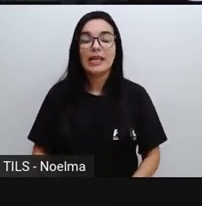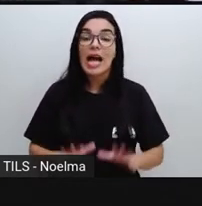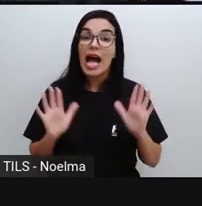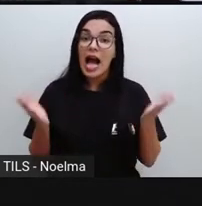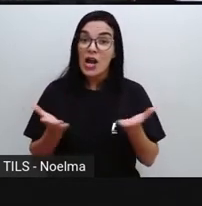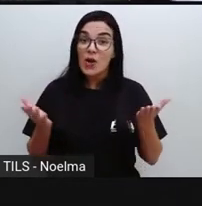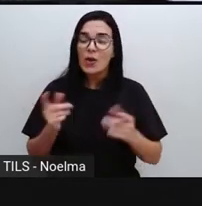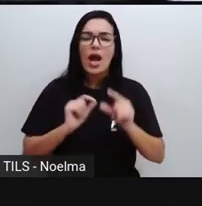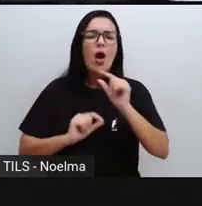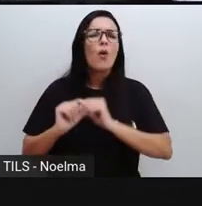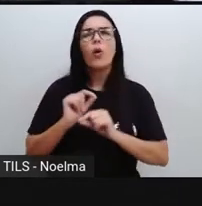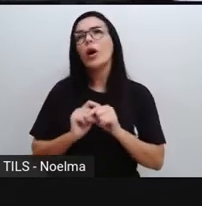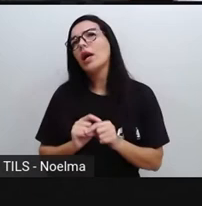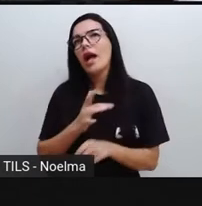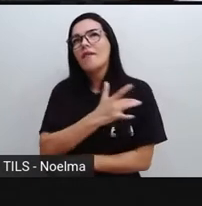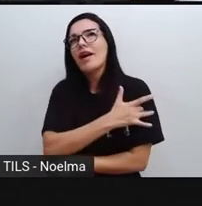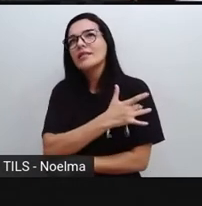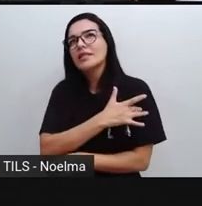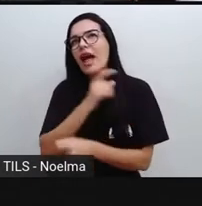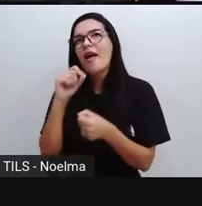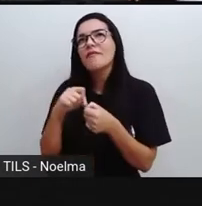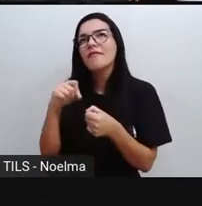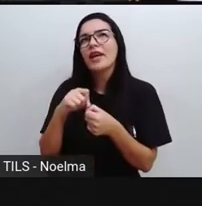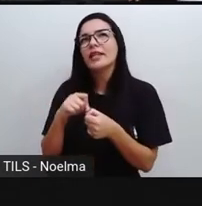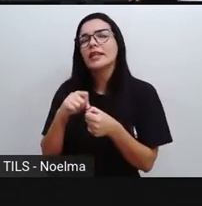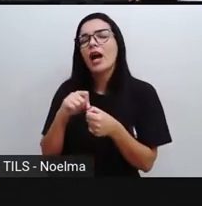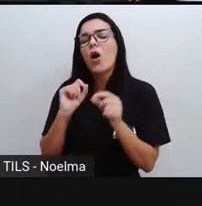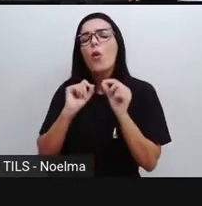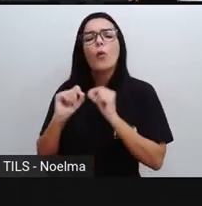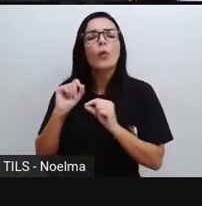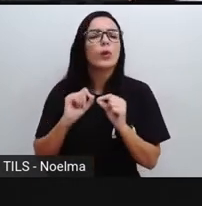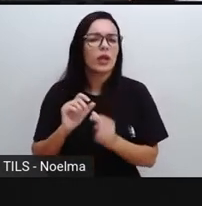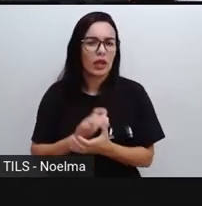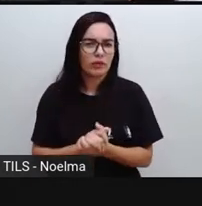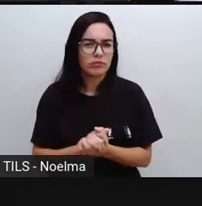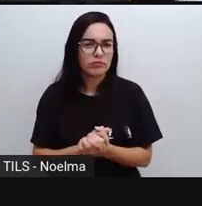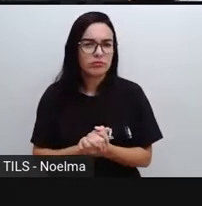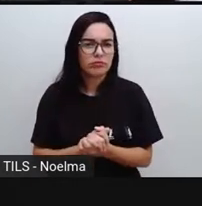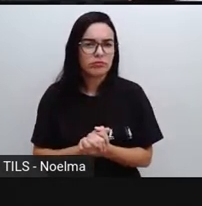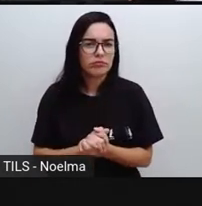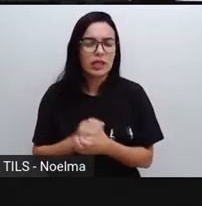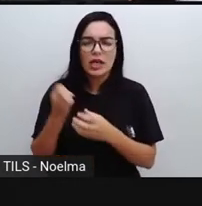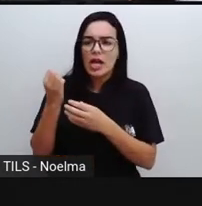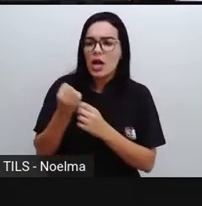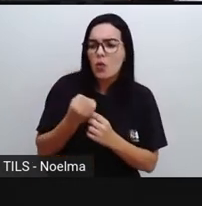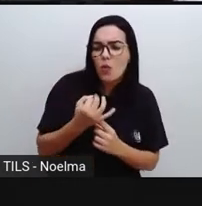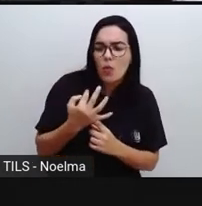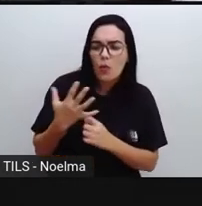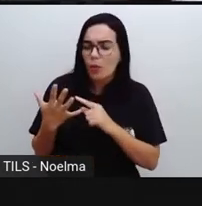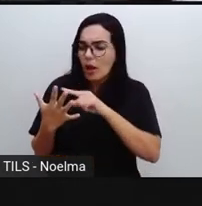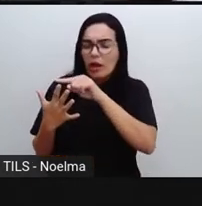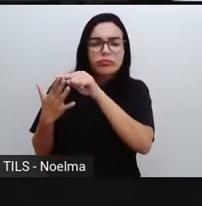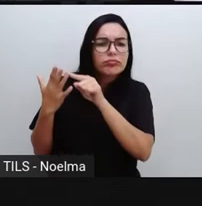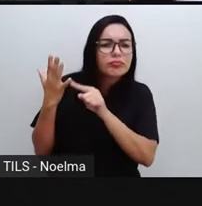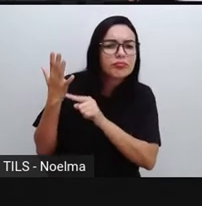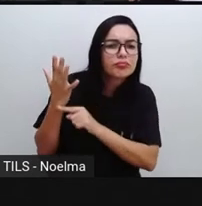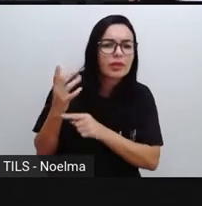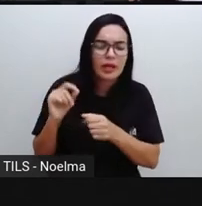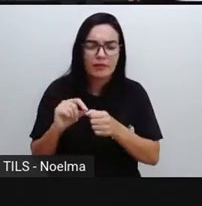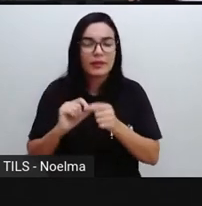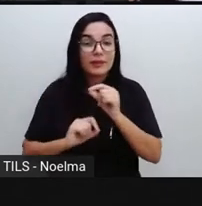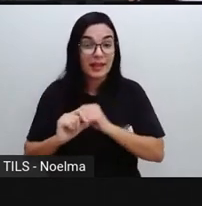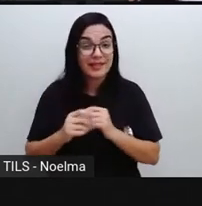E as vacinas? Do que as vacinas são feitas? A gente viu logo lá no início um